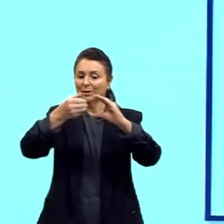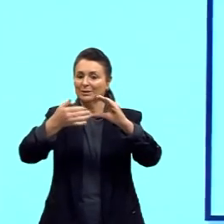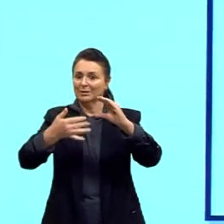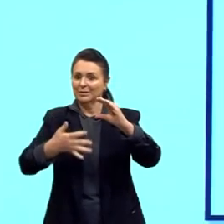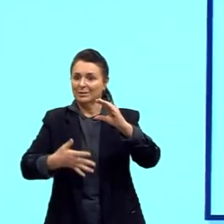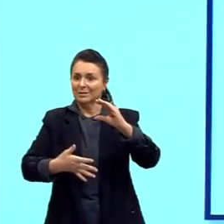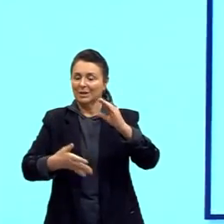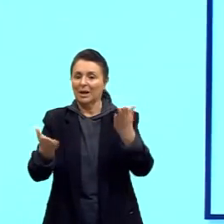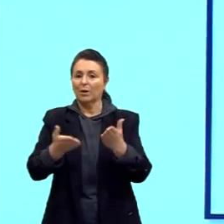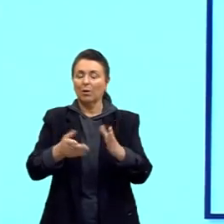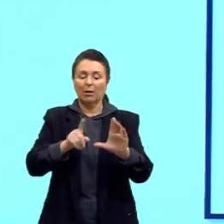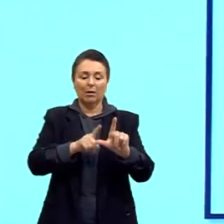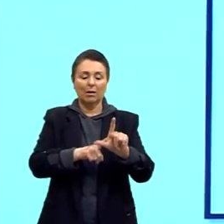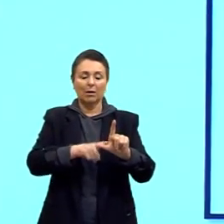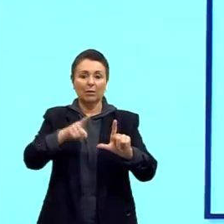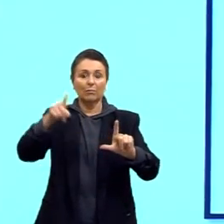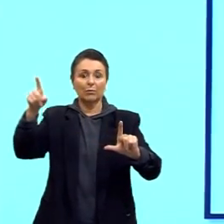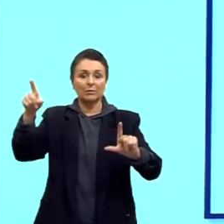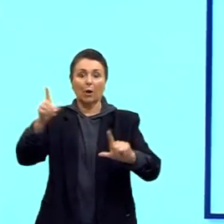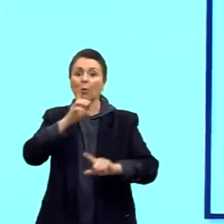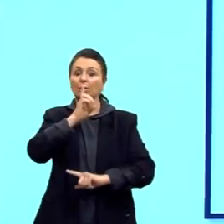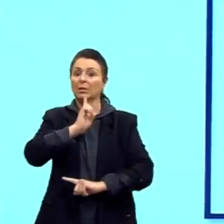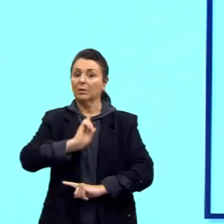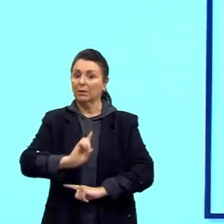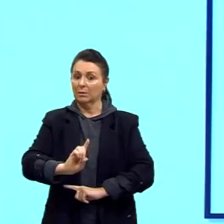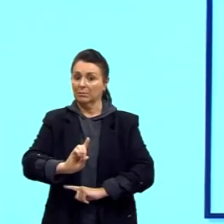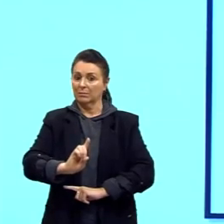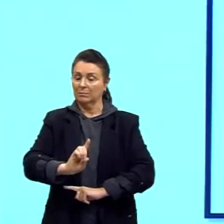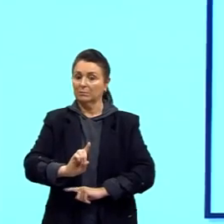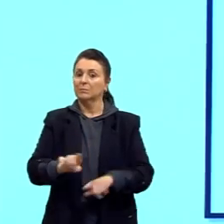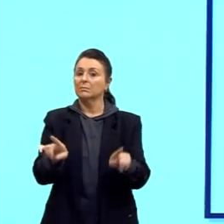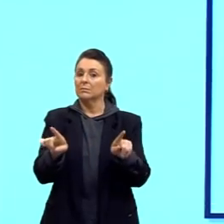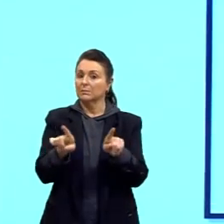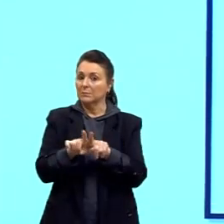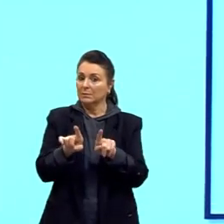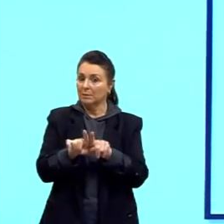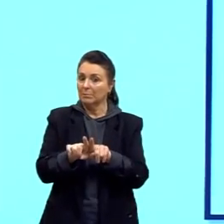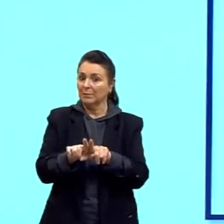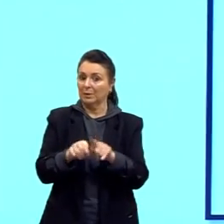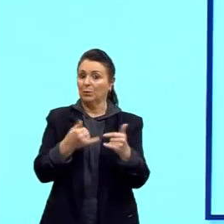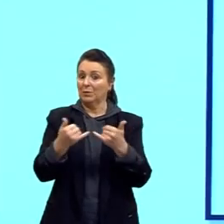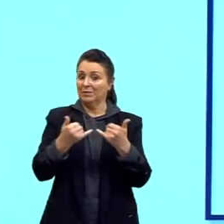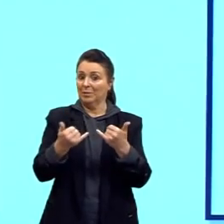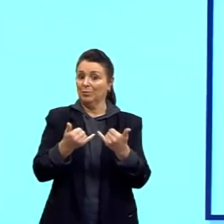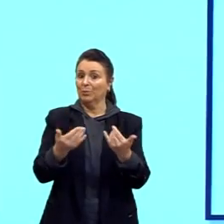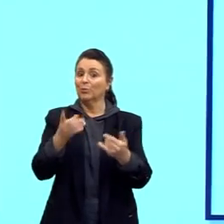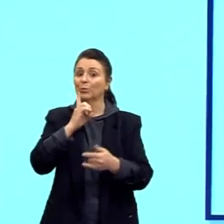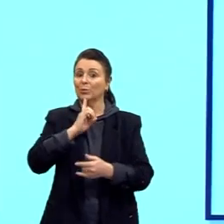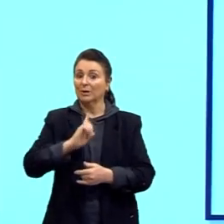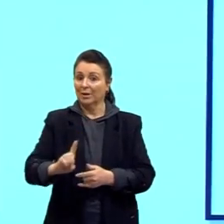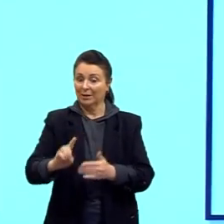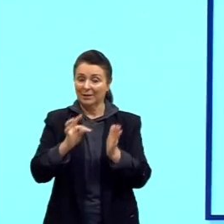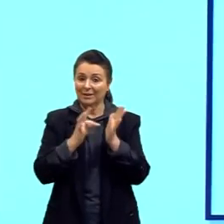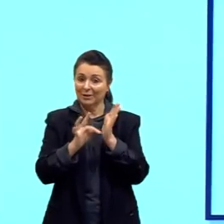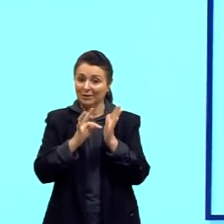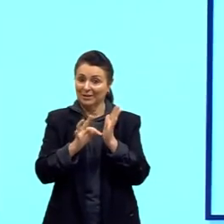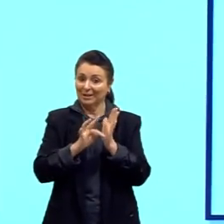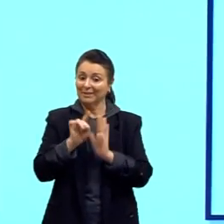a evolução segundo Darwin. O mesmo caso, só que com o exemplo de Darwin, da teoria de Darwin.